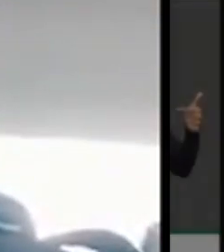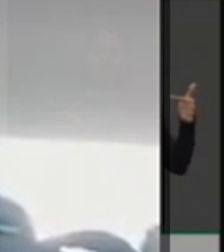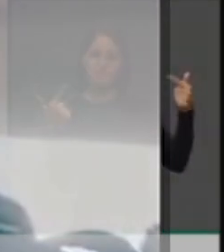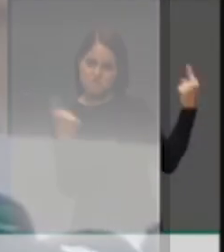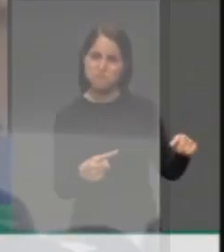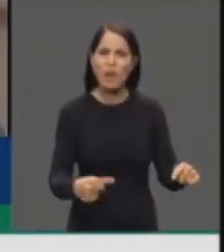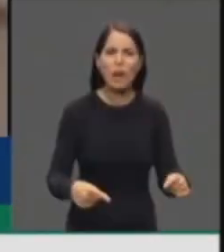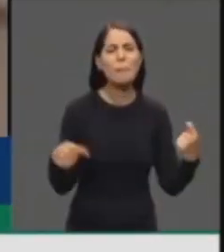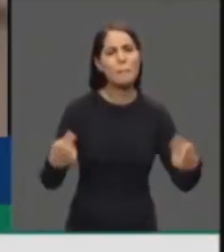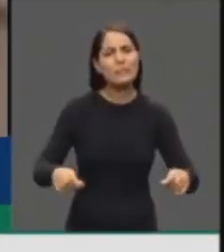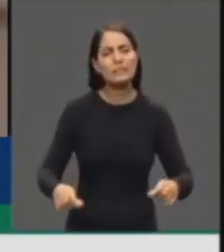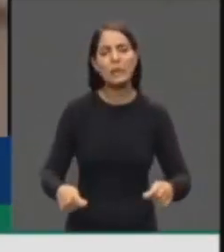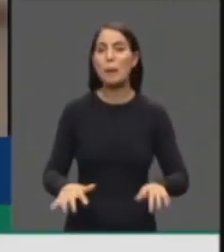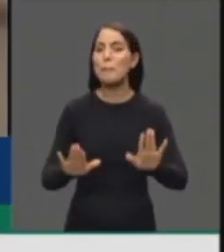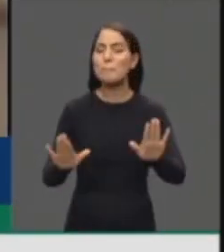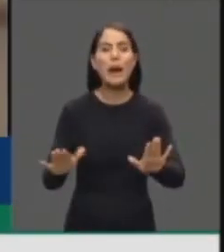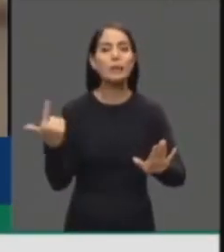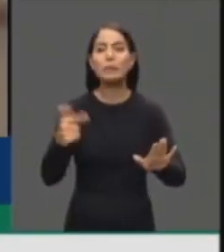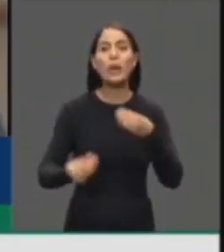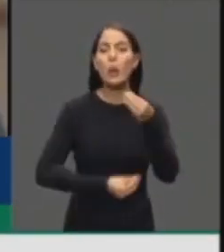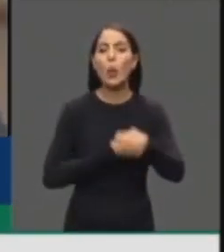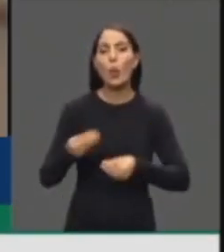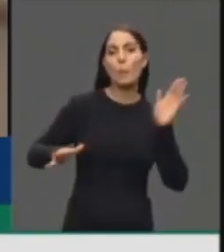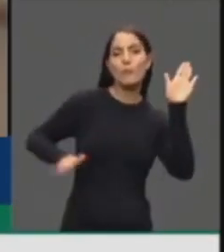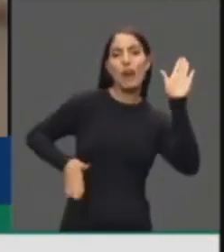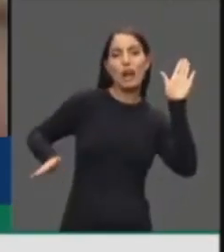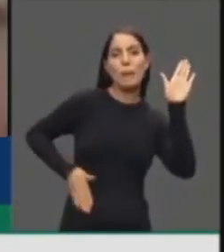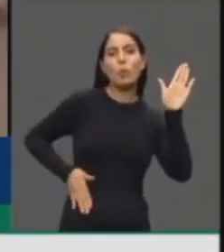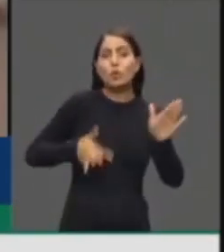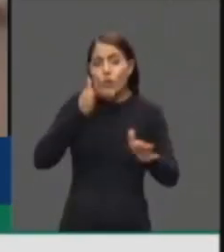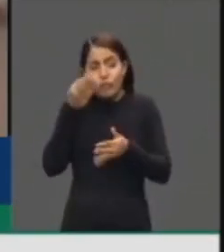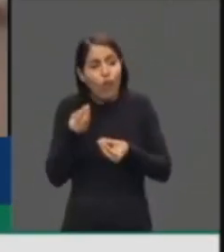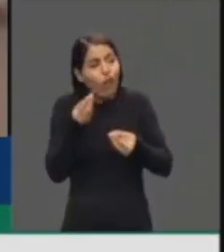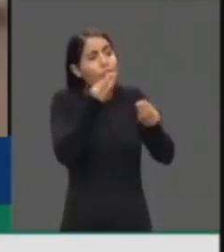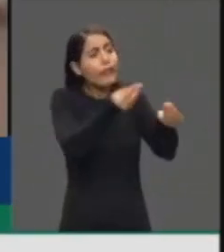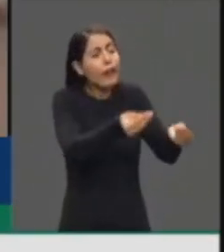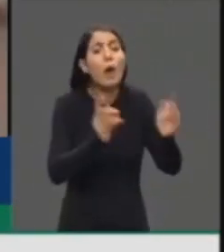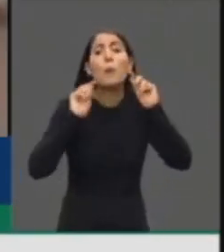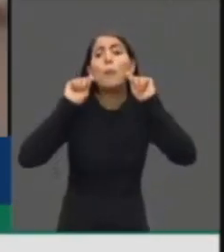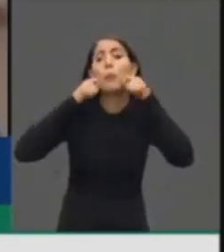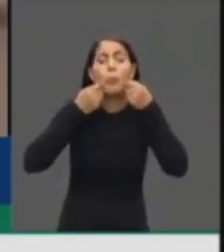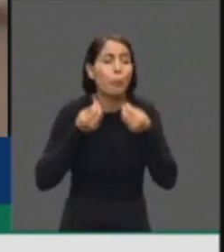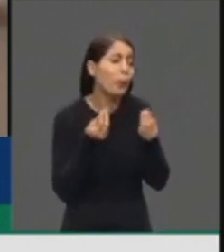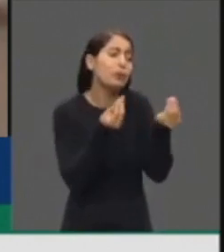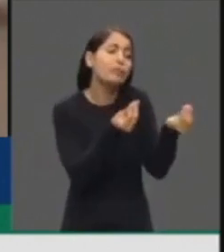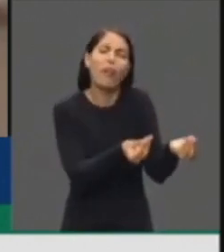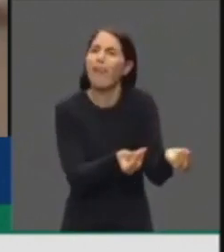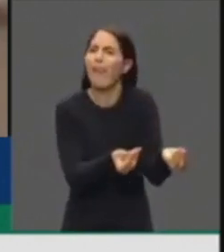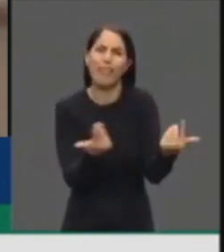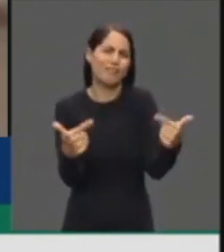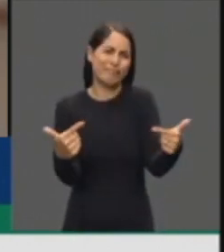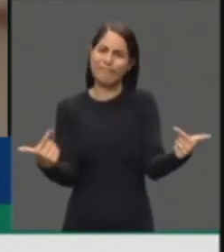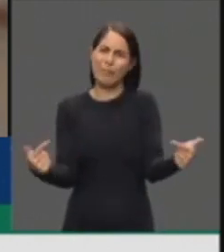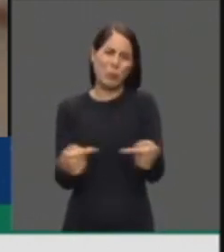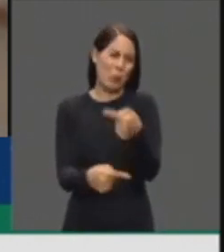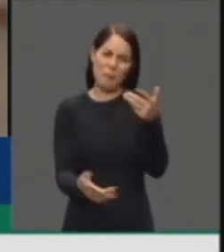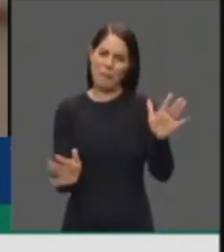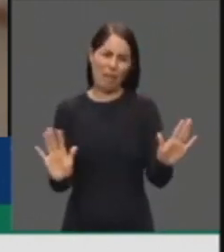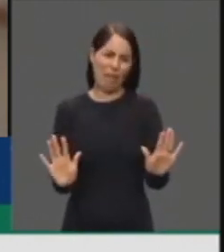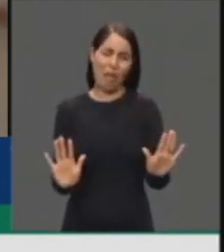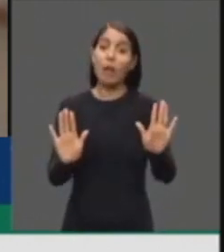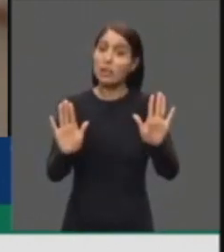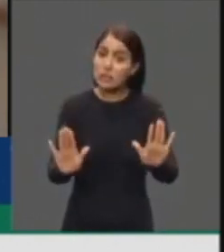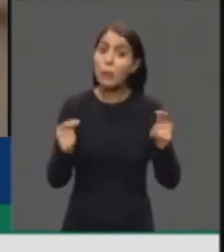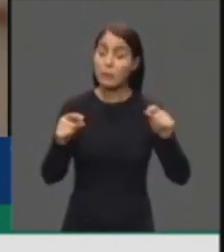inteligência, mas não se combate vagabundo com flores, com bombom. É isso que deve ser feito, deve se dar